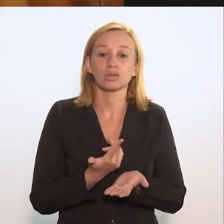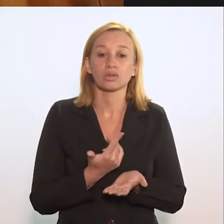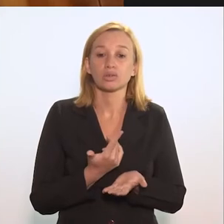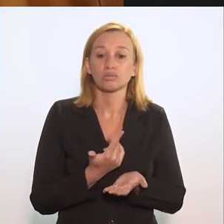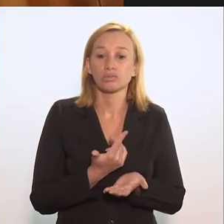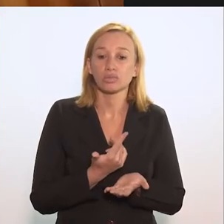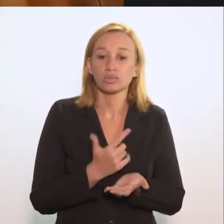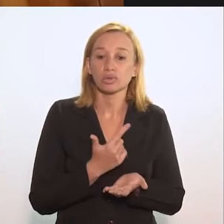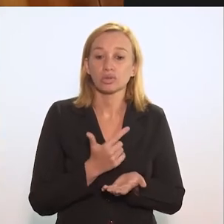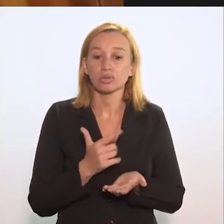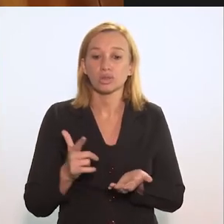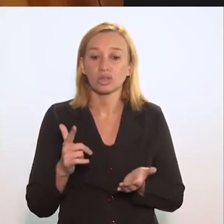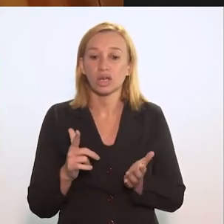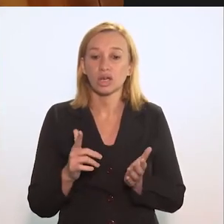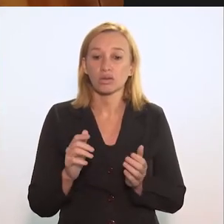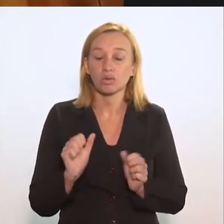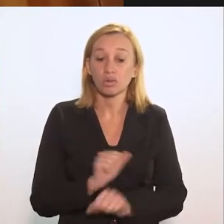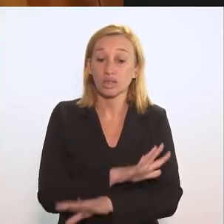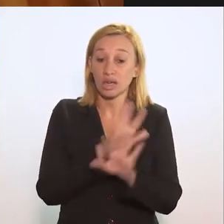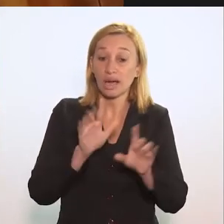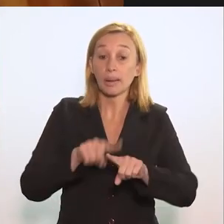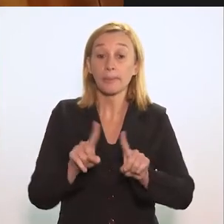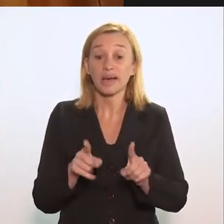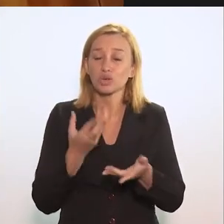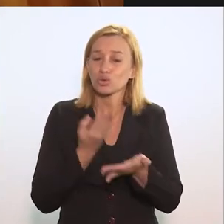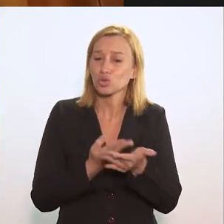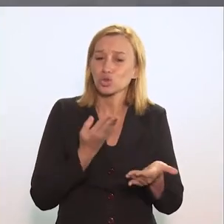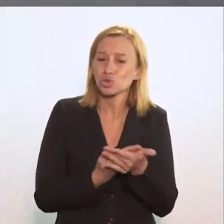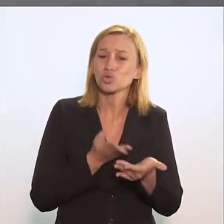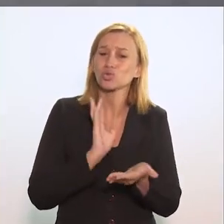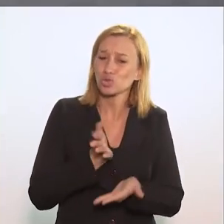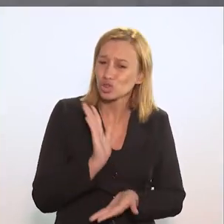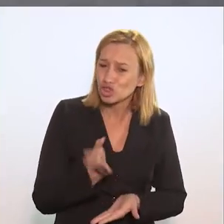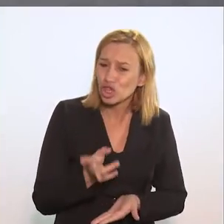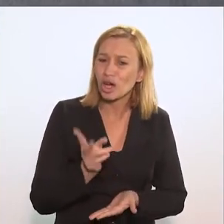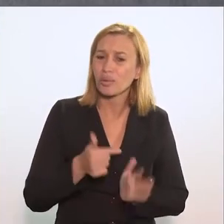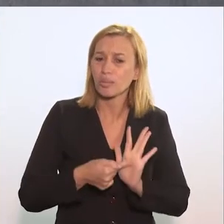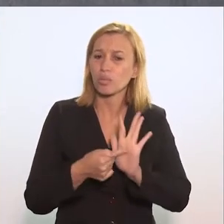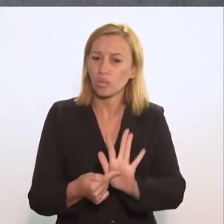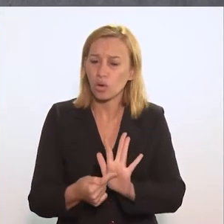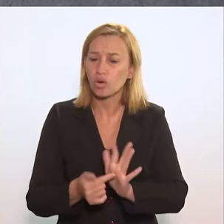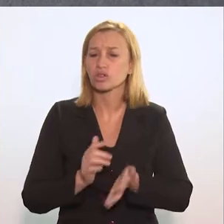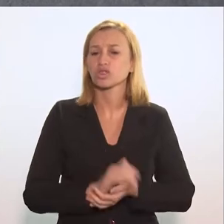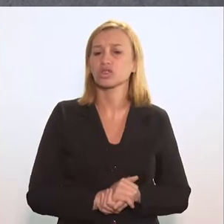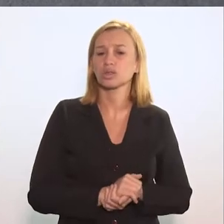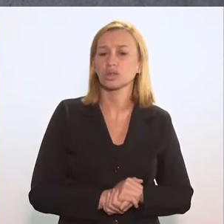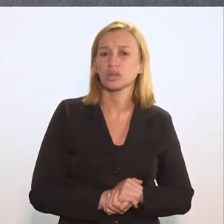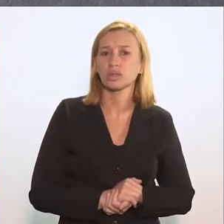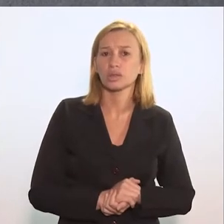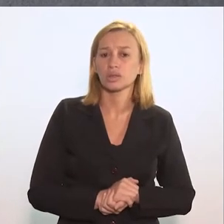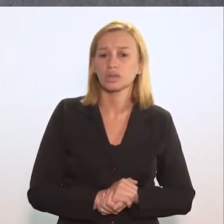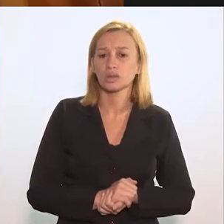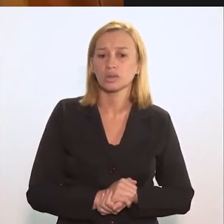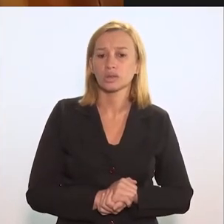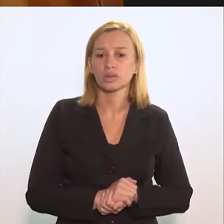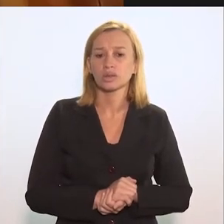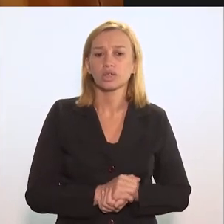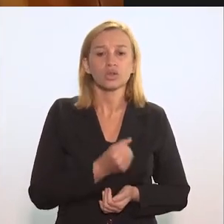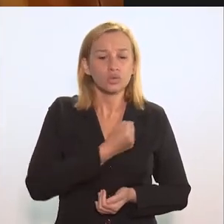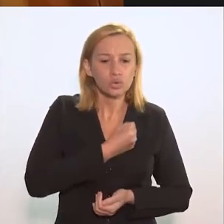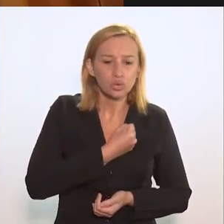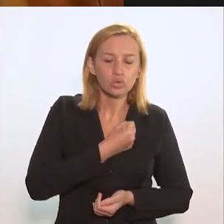ainda não tem o cenário todo fechado, o quadro ainda não está fechado, mas os estudos já apontam, são